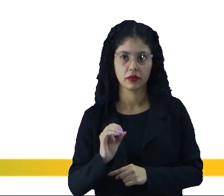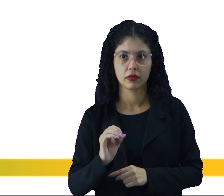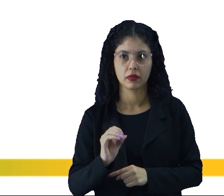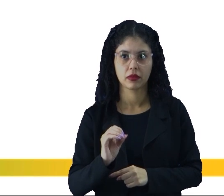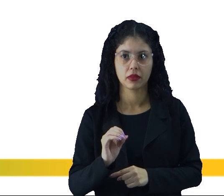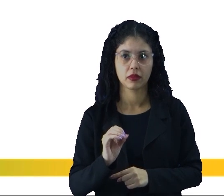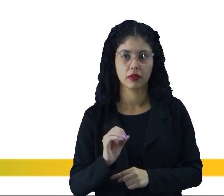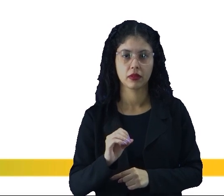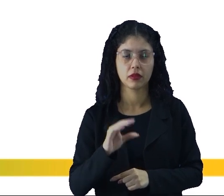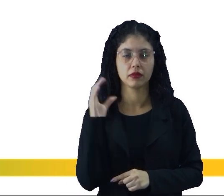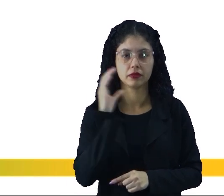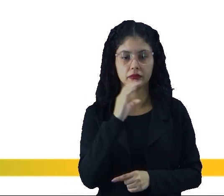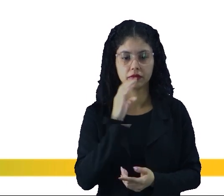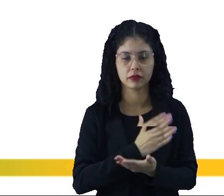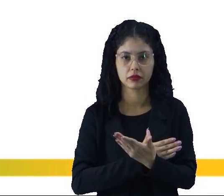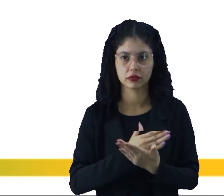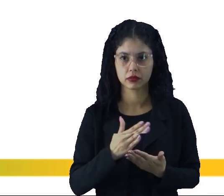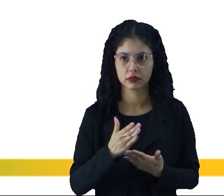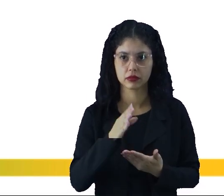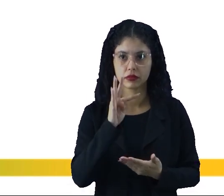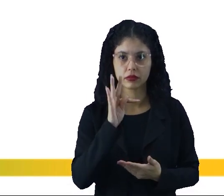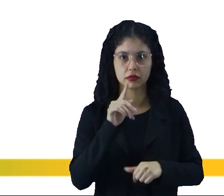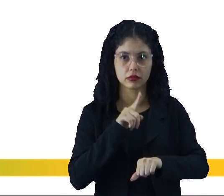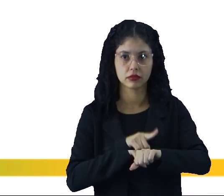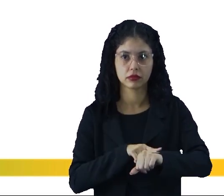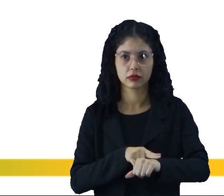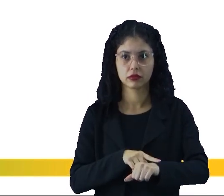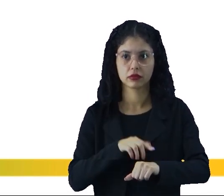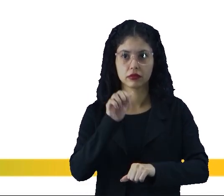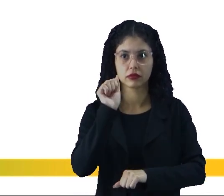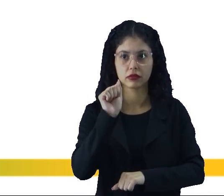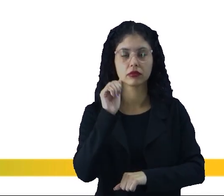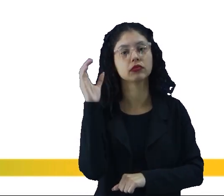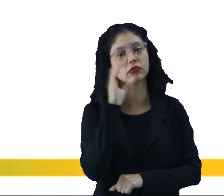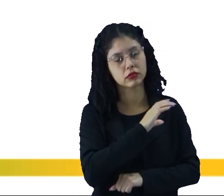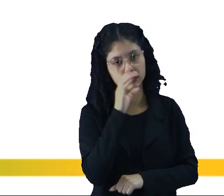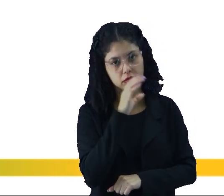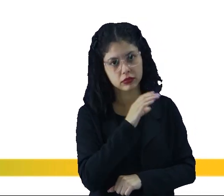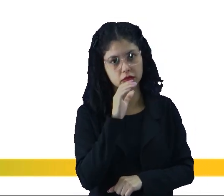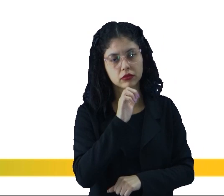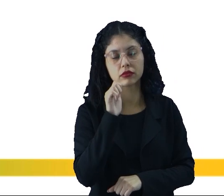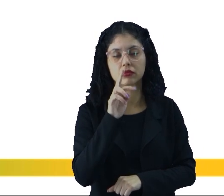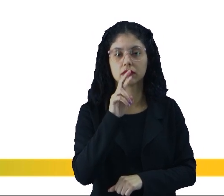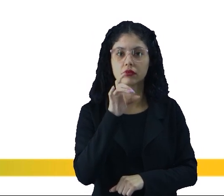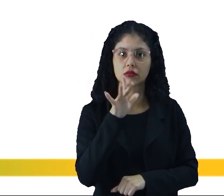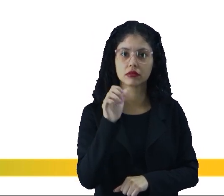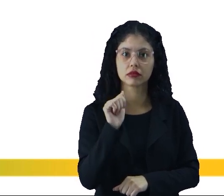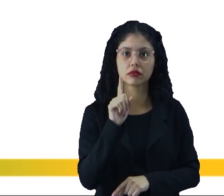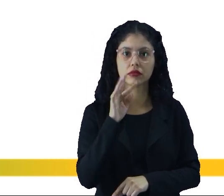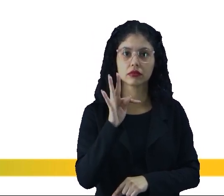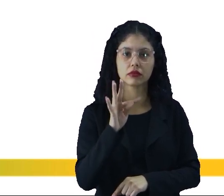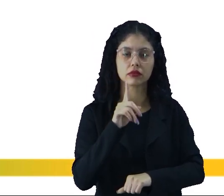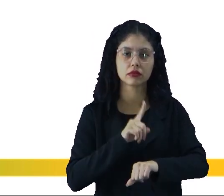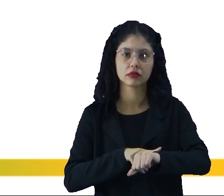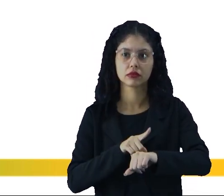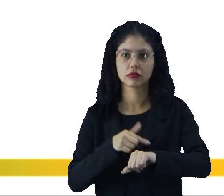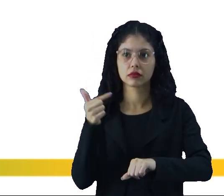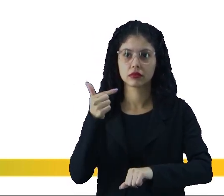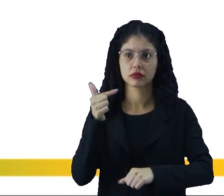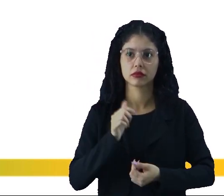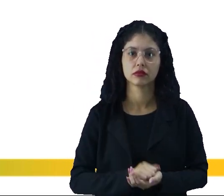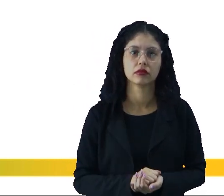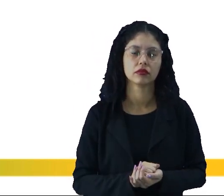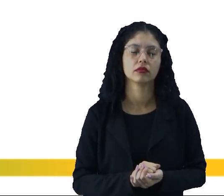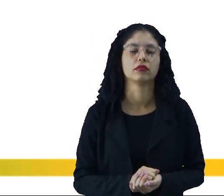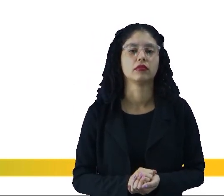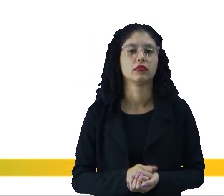V0 de velocidade inicial, o T de tempo, e o A agora está aparecendo, né? A aceleração vezes T ao quadrado.